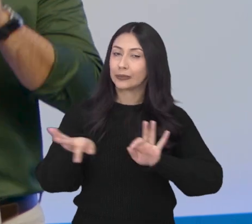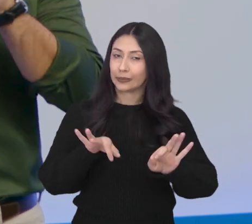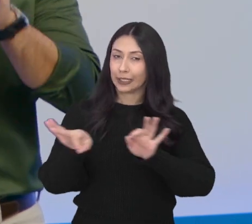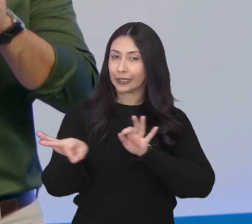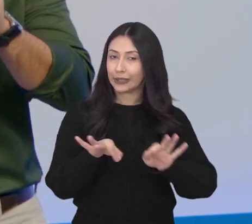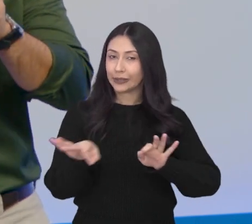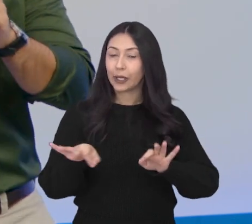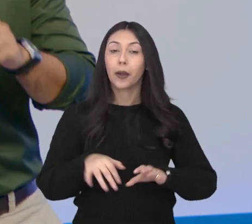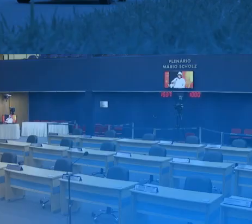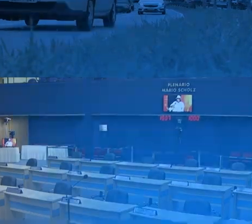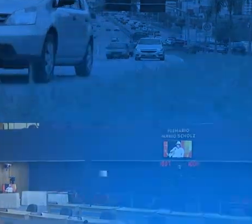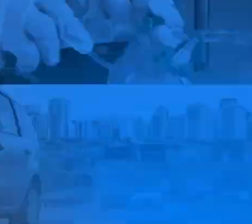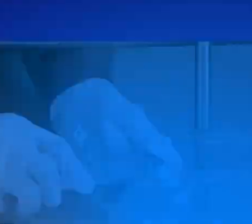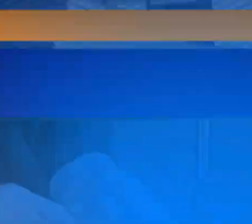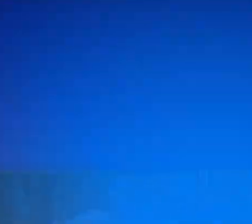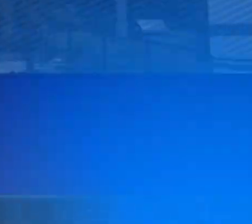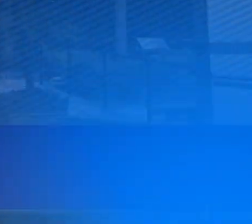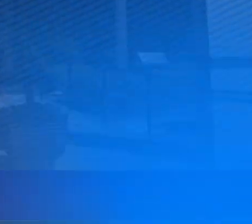falou, se planeje.